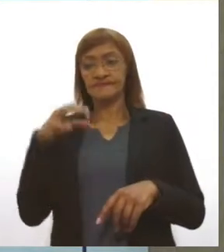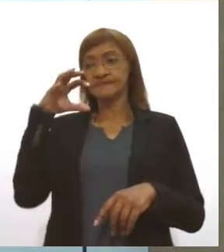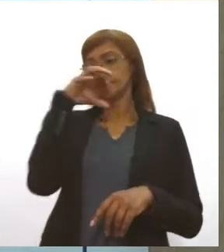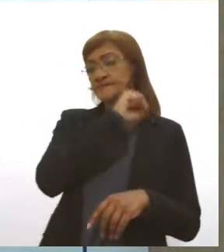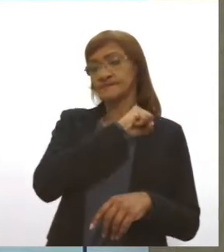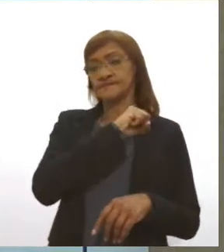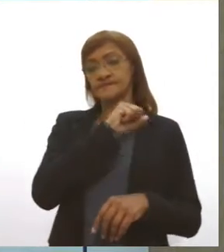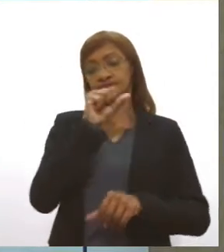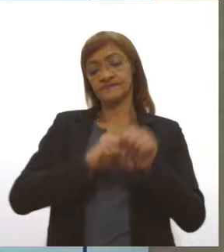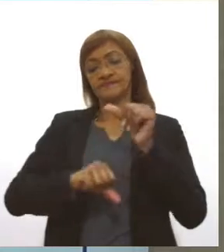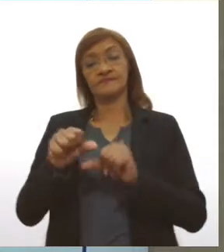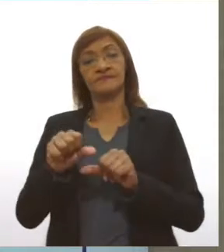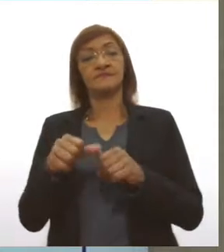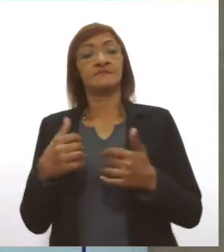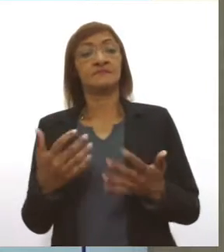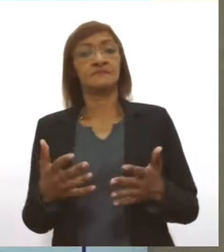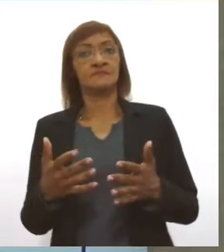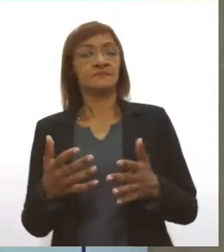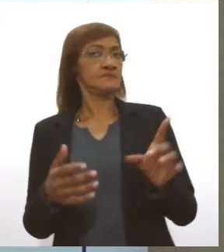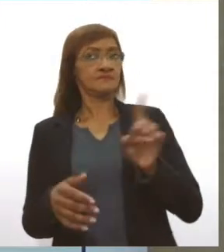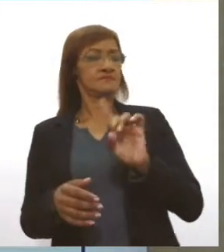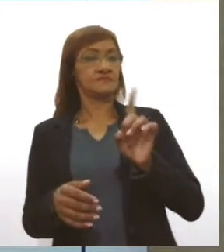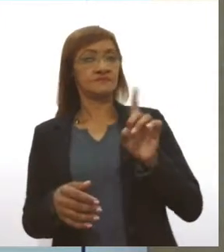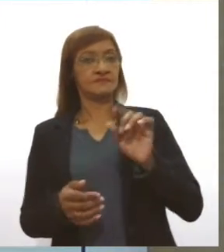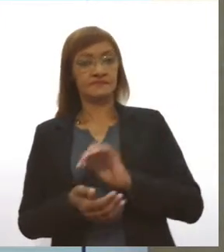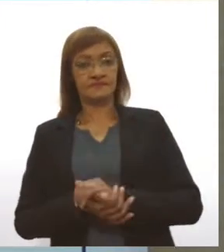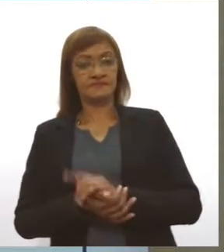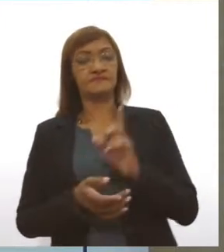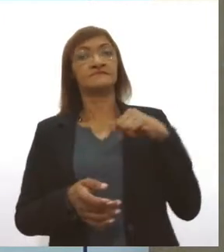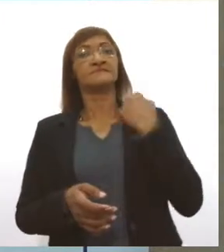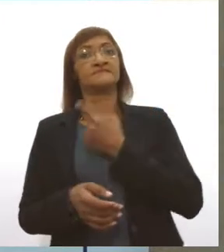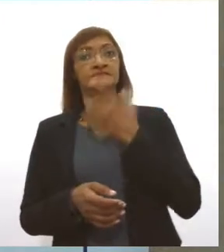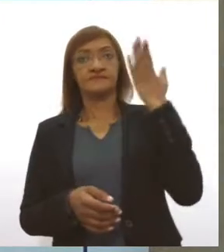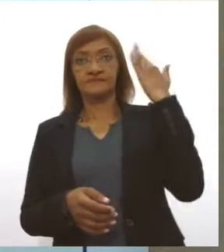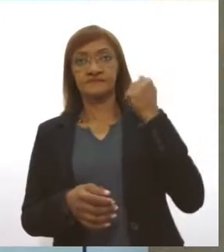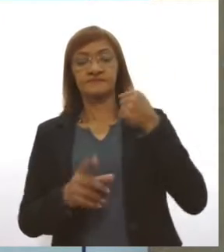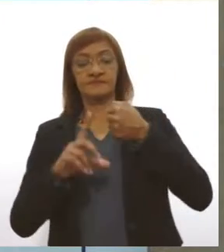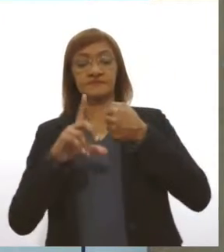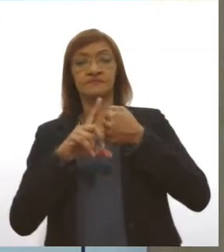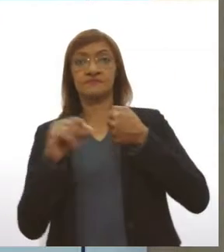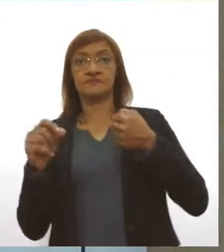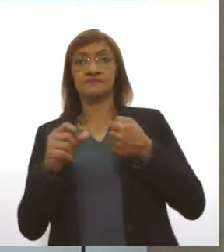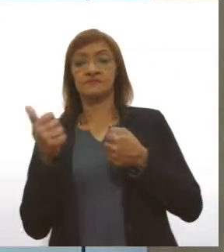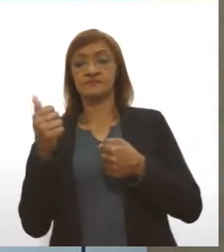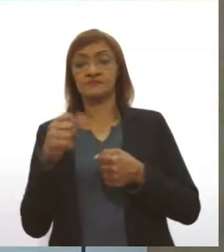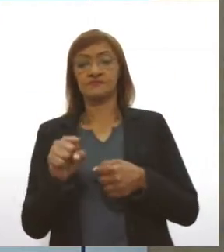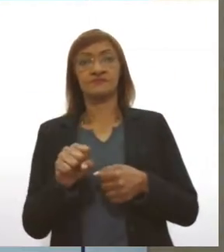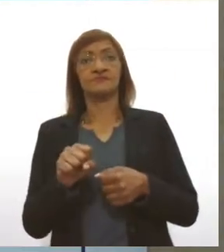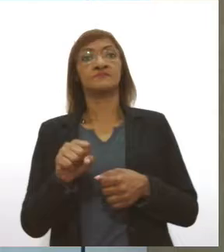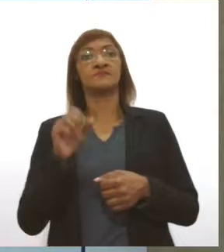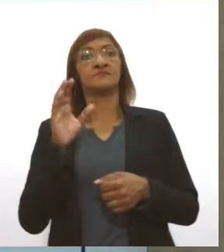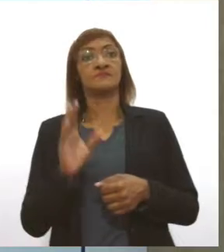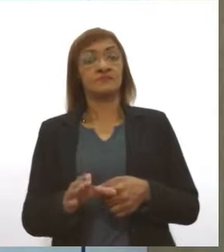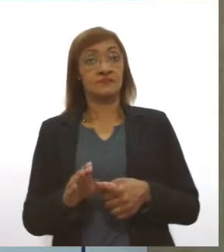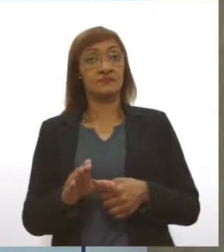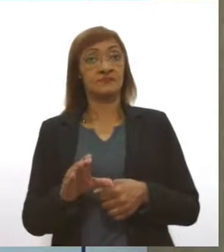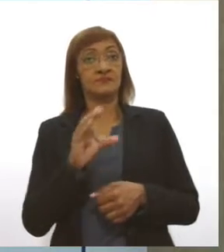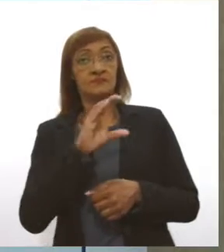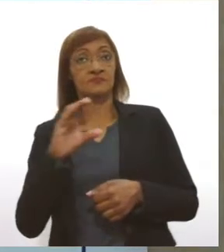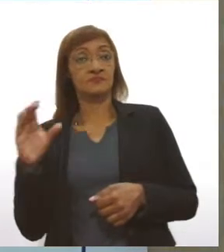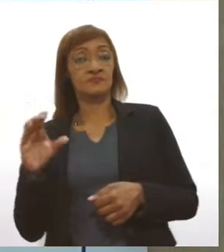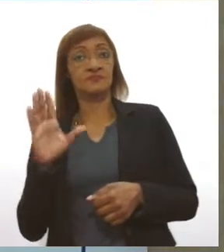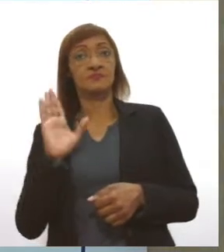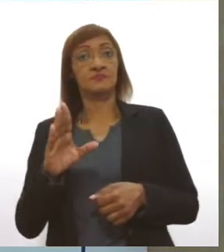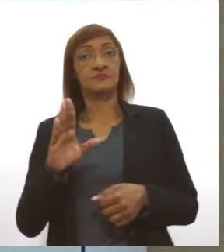lojista e não é bem assim. Sabemos que o artigo 18 do CDC traz um prazo de até 30 dias para que o fornecedor